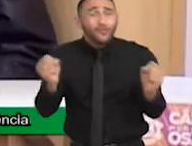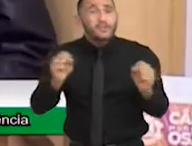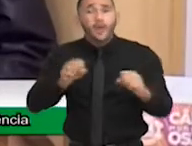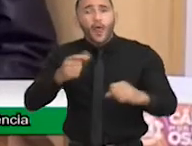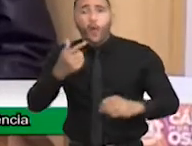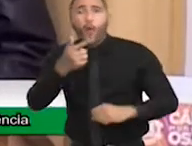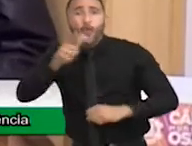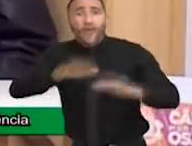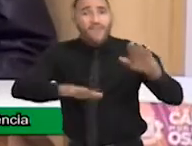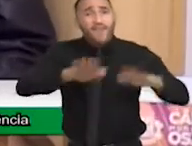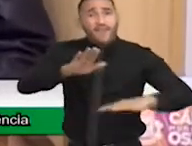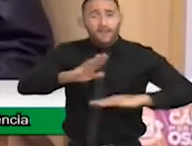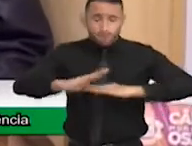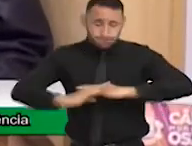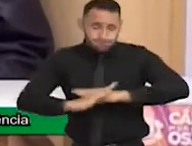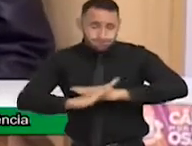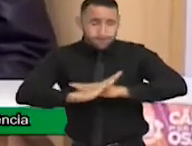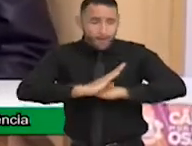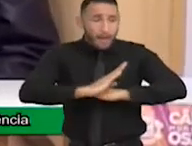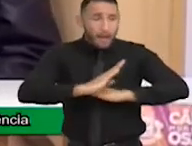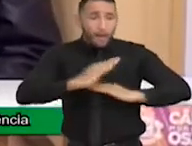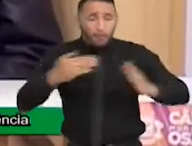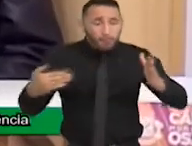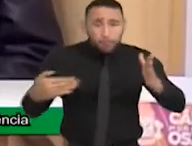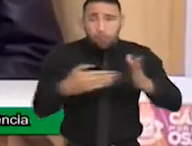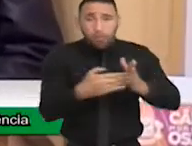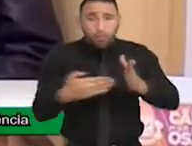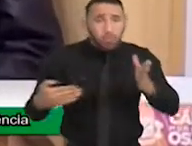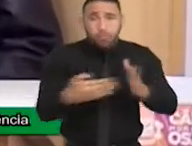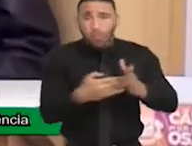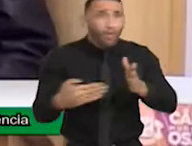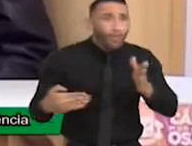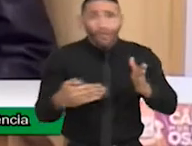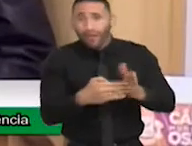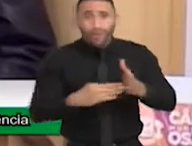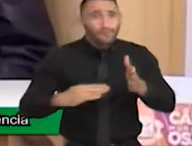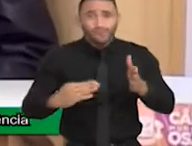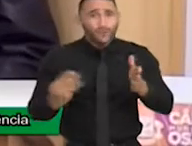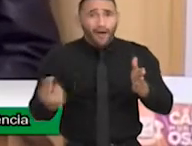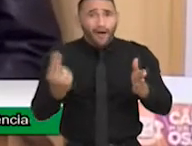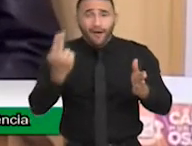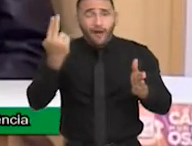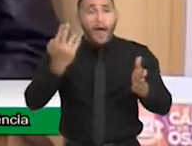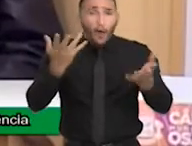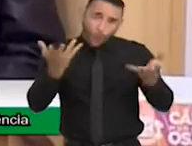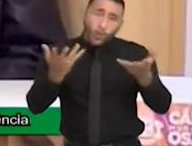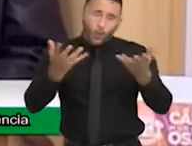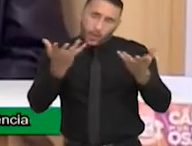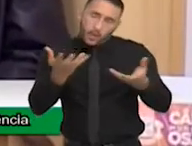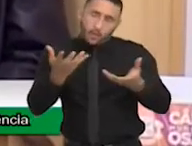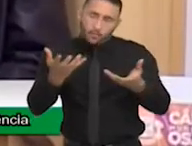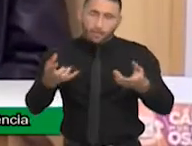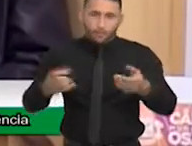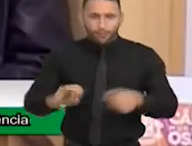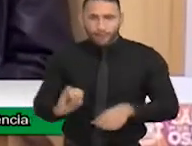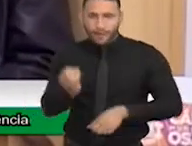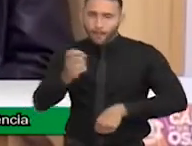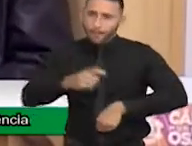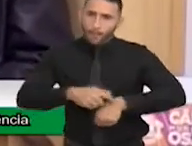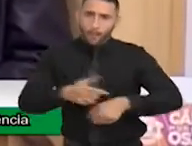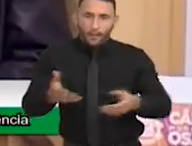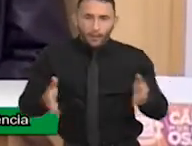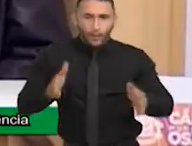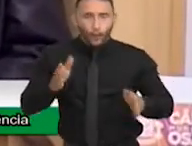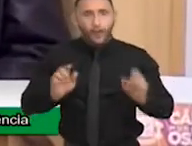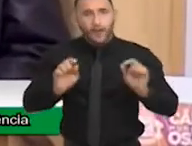prateleira, tem um muro. Para que tem uma rampa para cadeirante? Agora também eu gostaria de fazer um elogio. Não sei se vocês perceberam, mas saiu